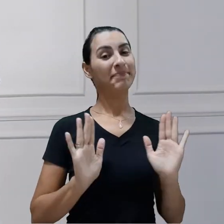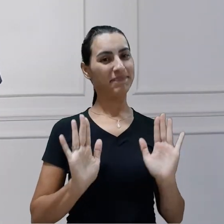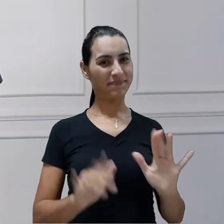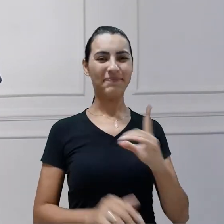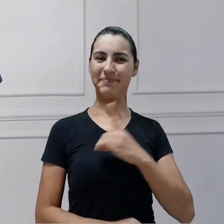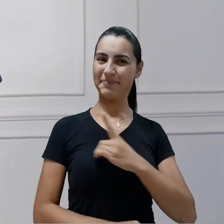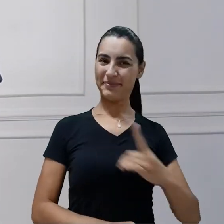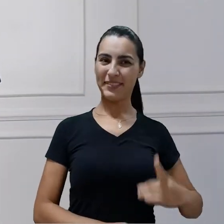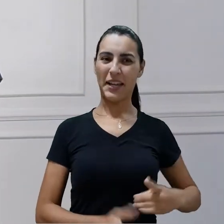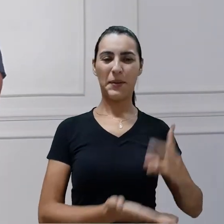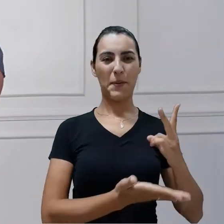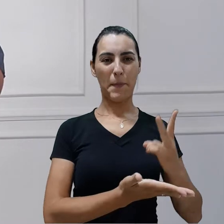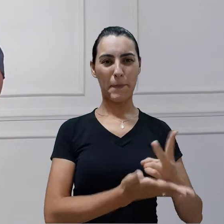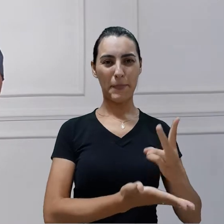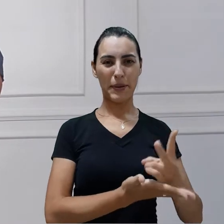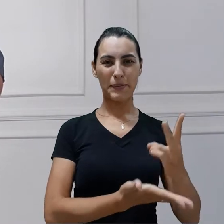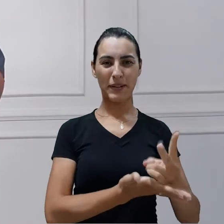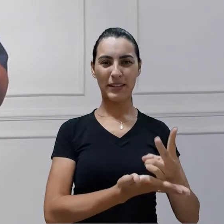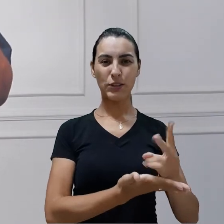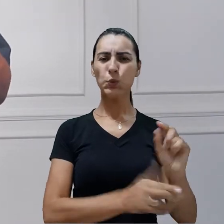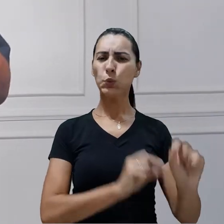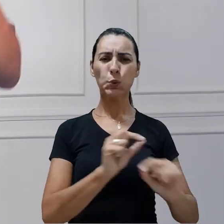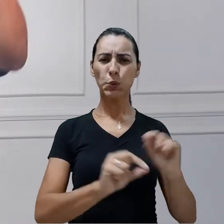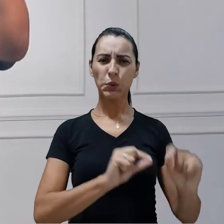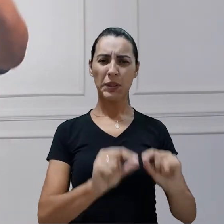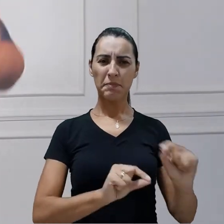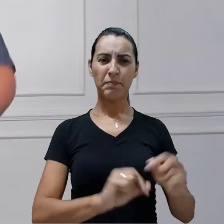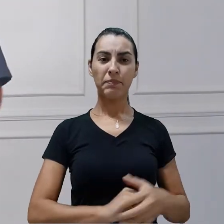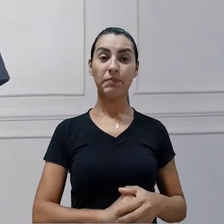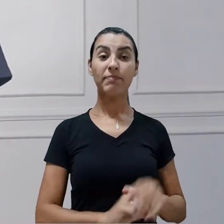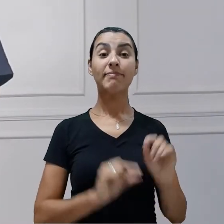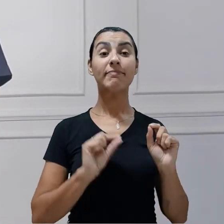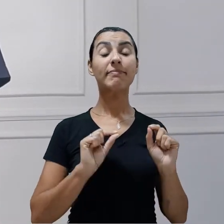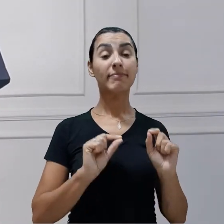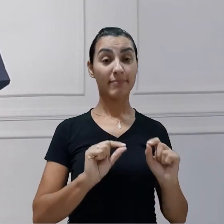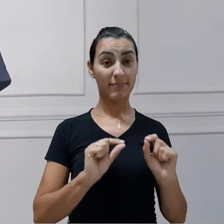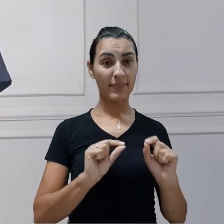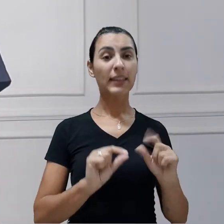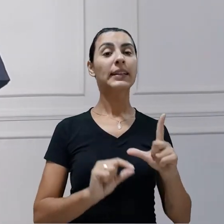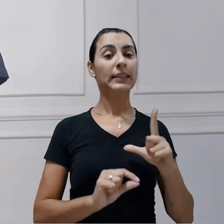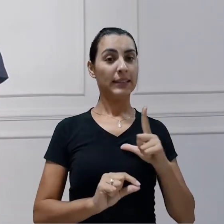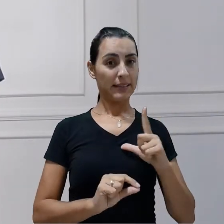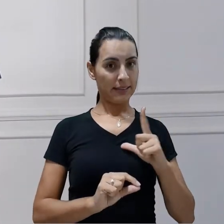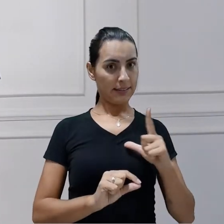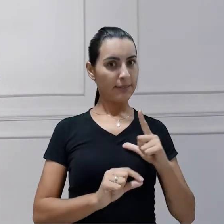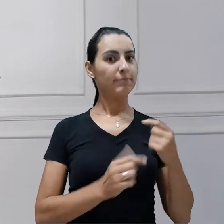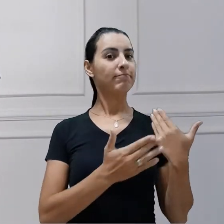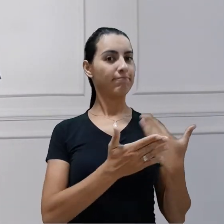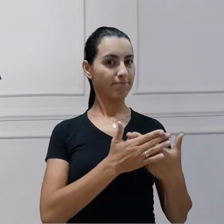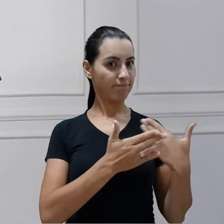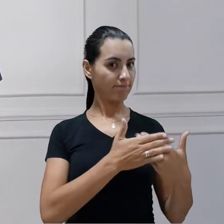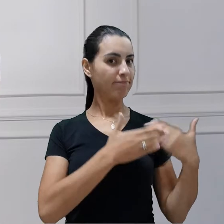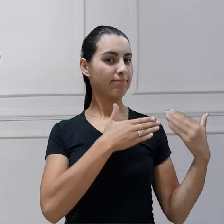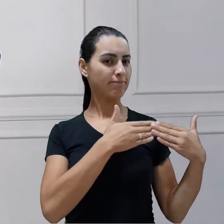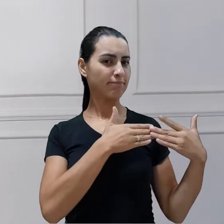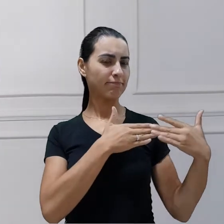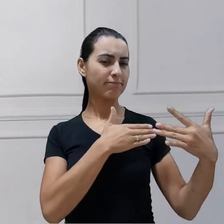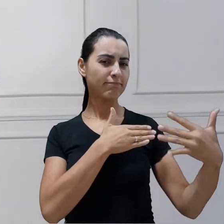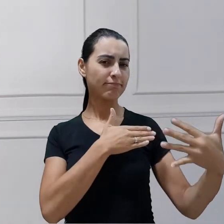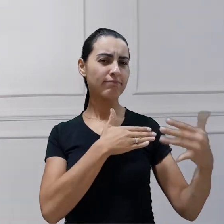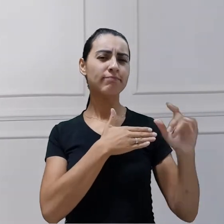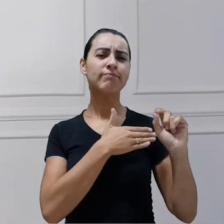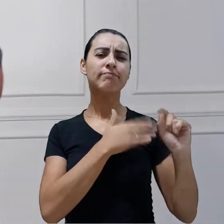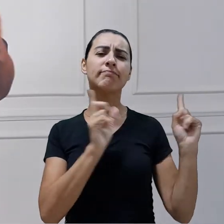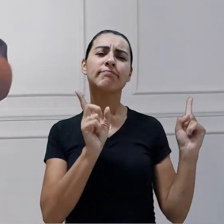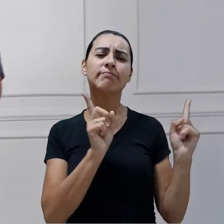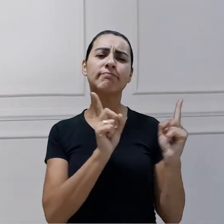é aquele que passa também por um processo formativo, mas o seu processo formativo é